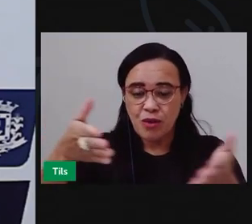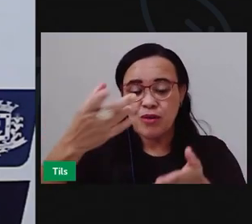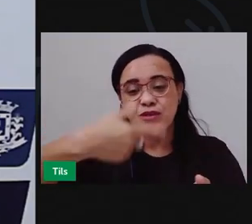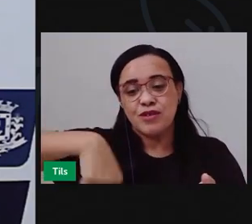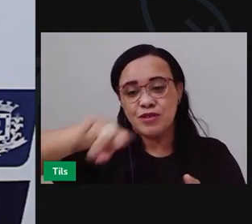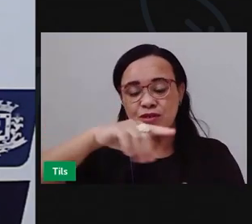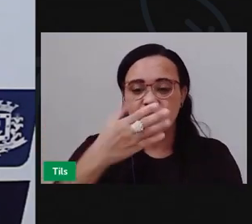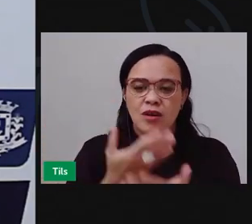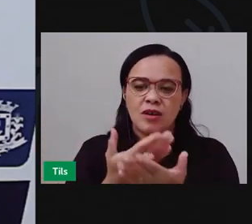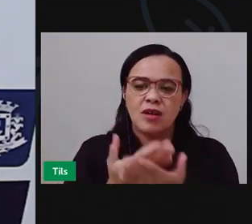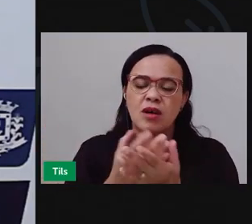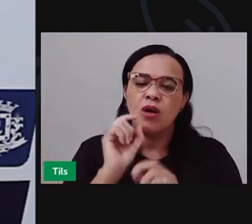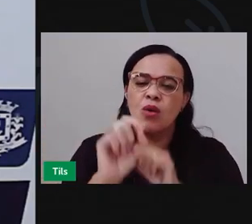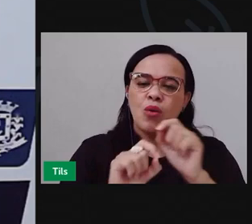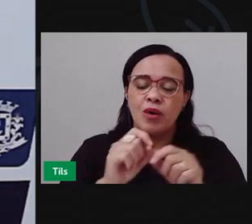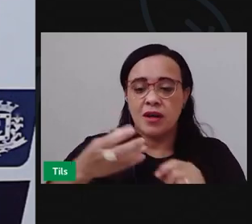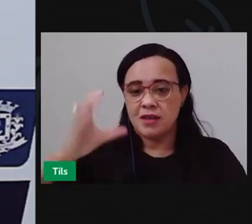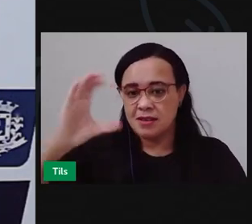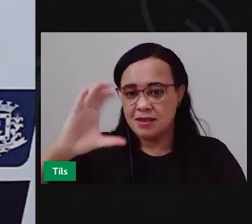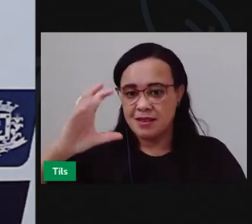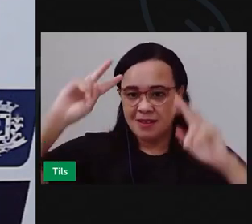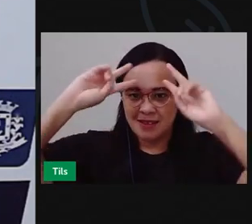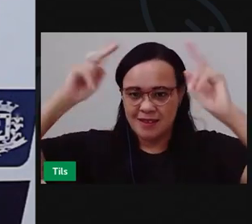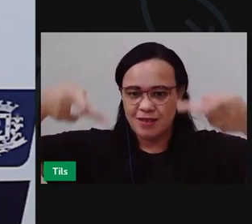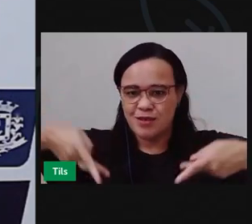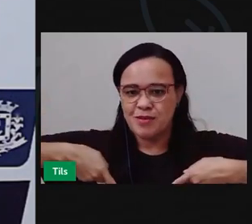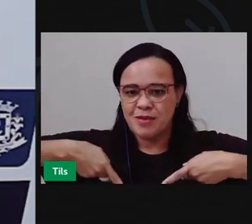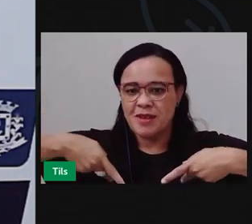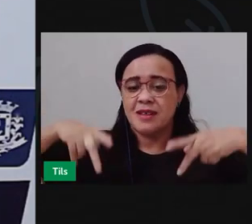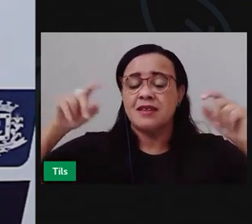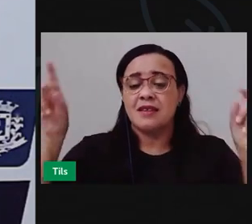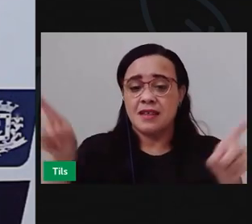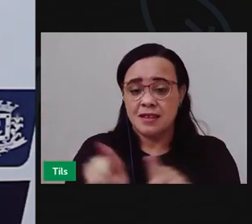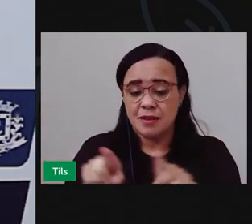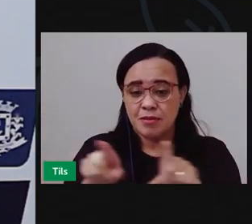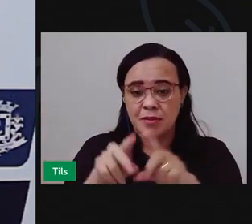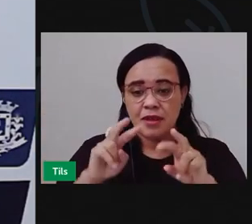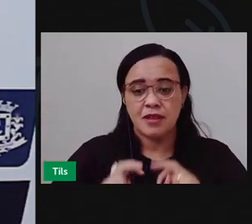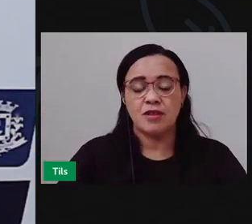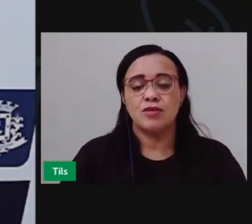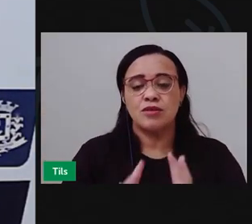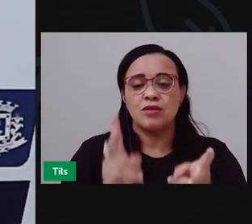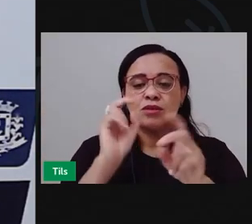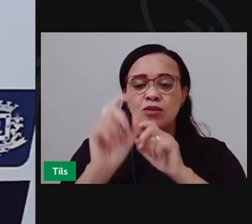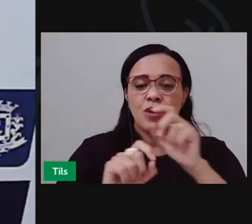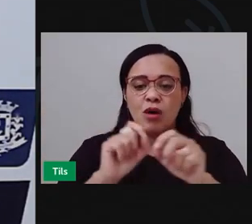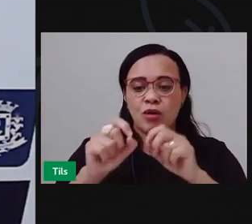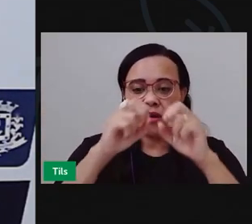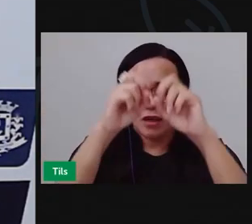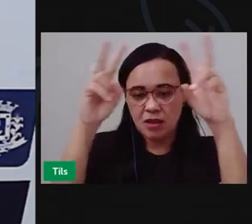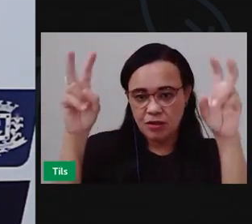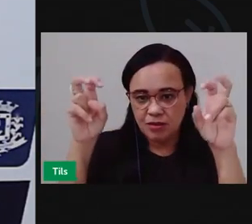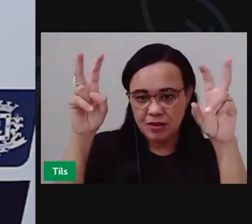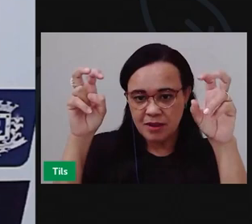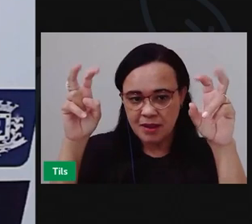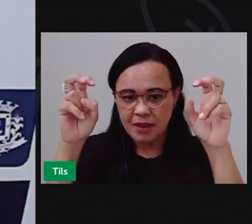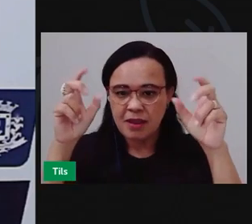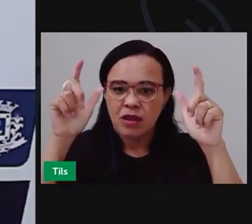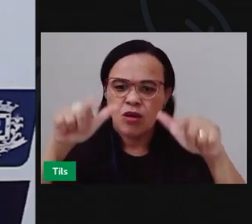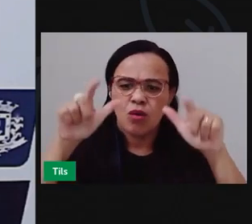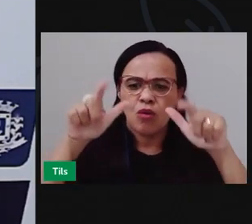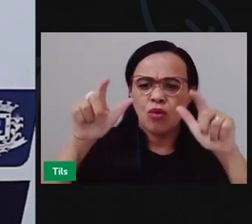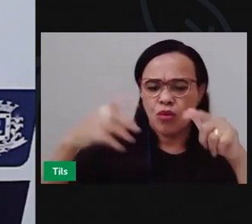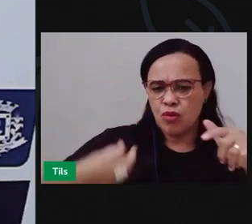de ciências humanas e vamos continuar falando sobre o lugar de